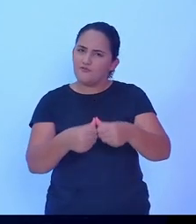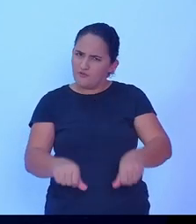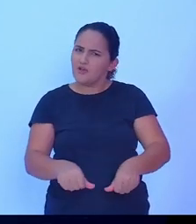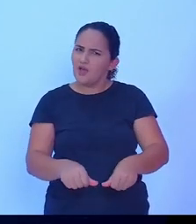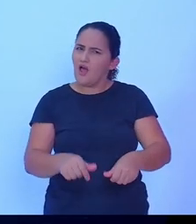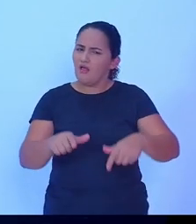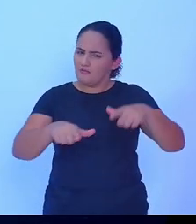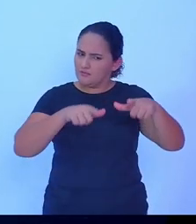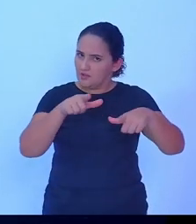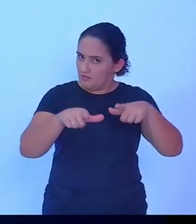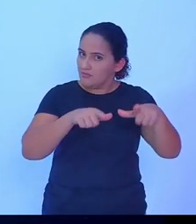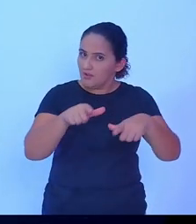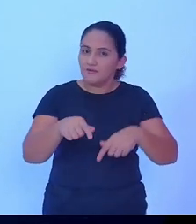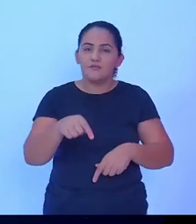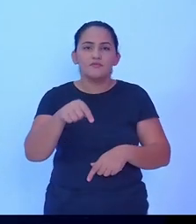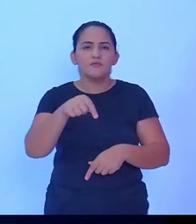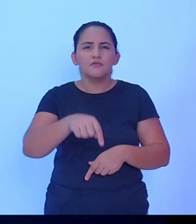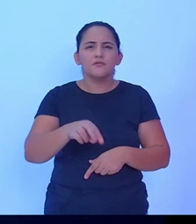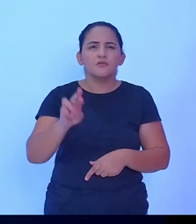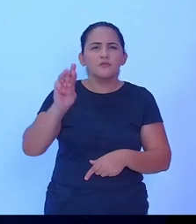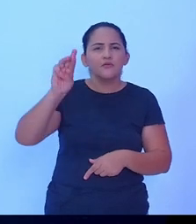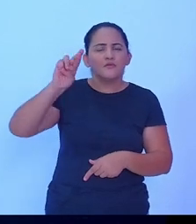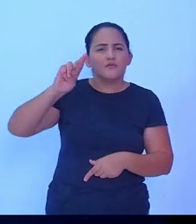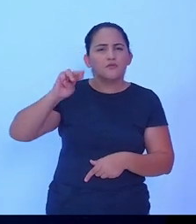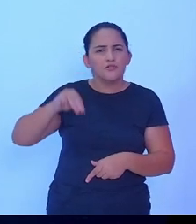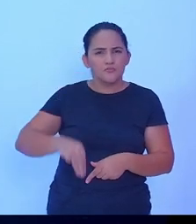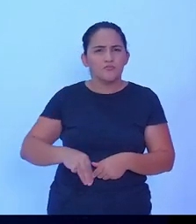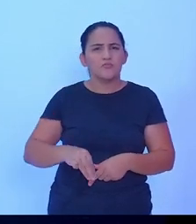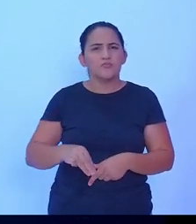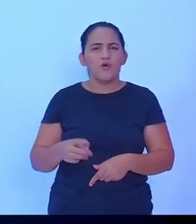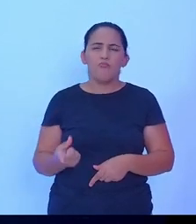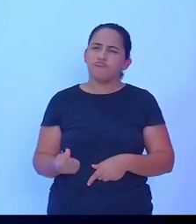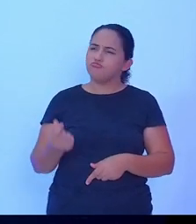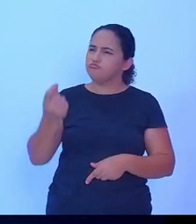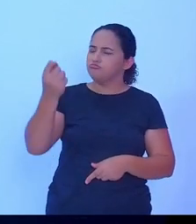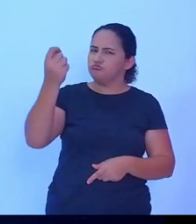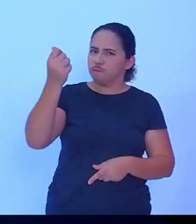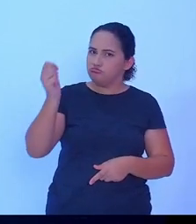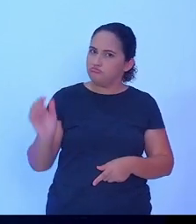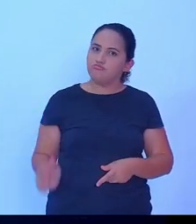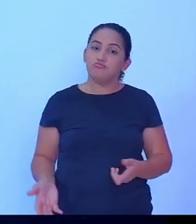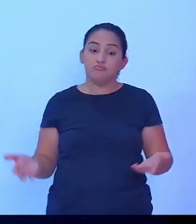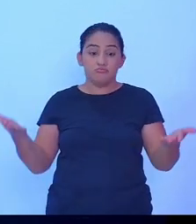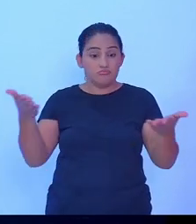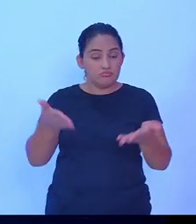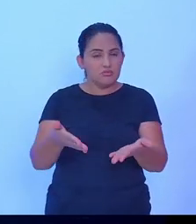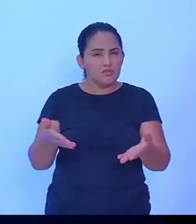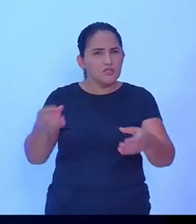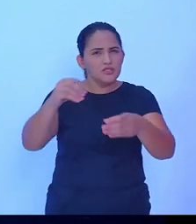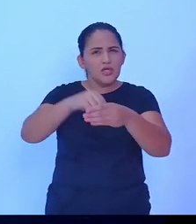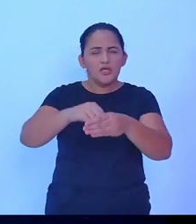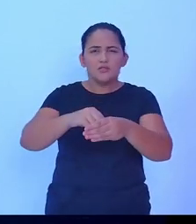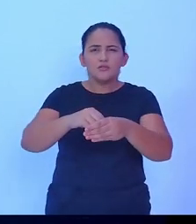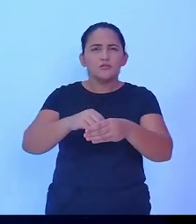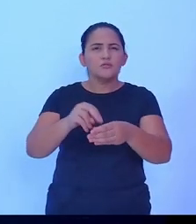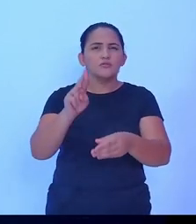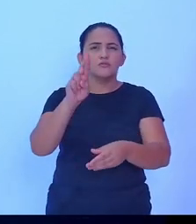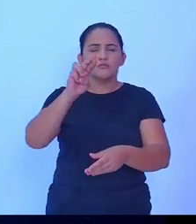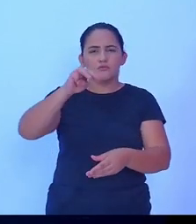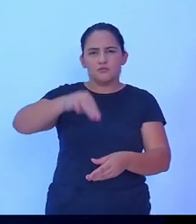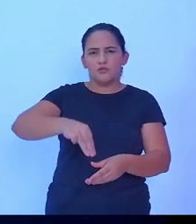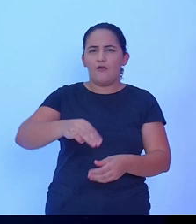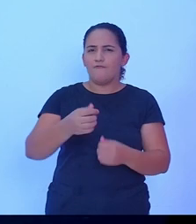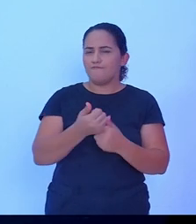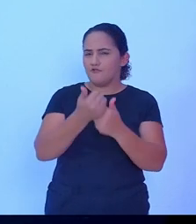trabalho e gerar sempre receita, gerar riqueza, gerar renda. Esse que o objetivo. O prefeito, o vice